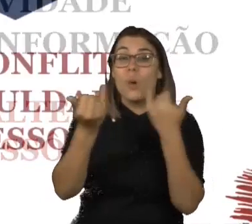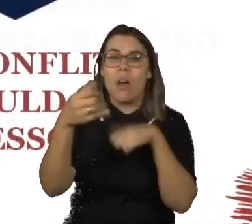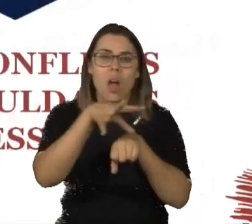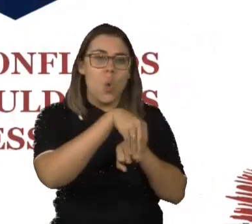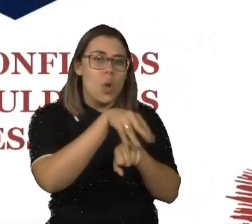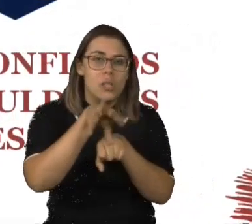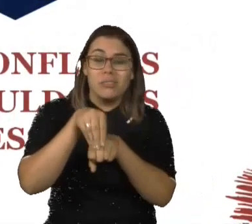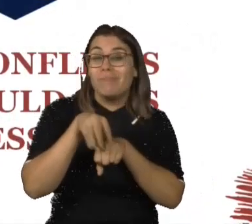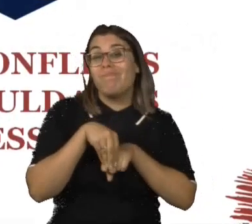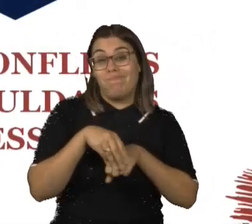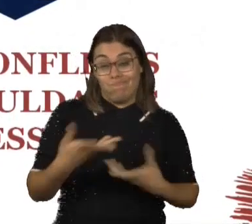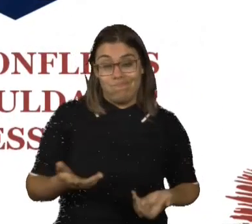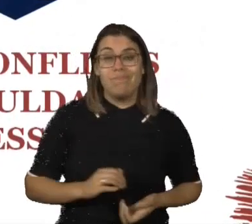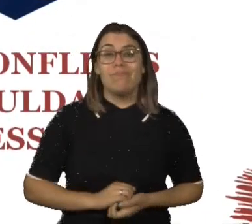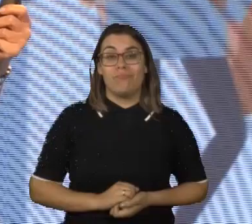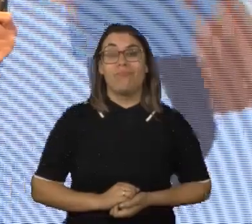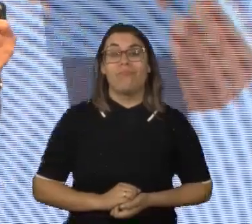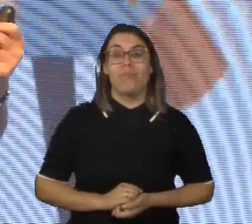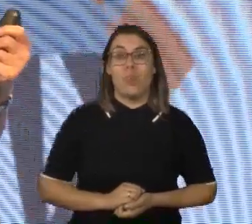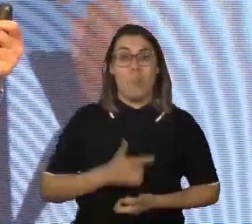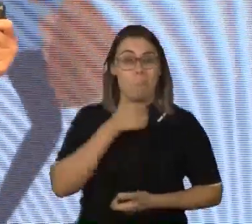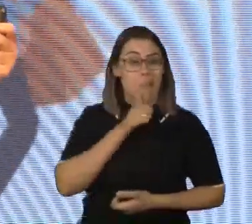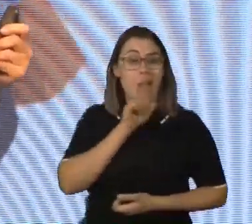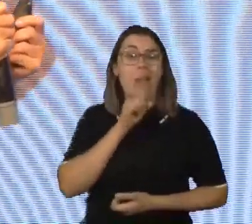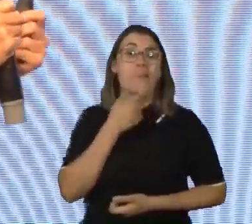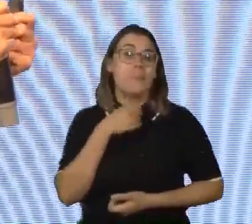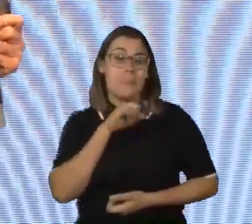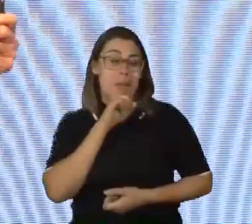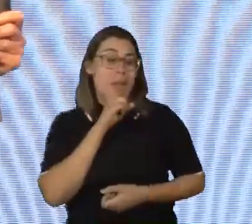a falta de informação. Alguns pais me procuram,